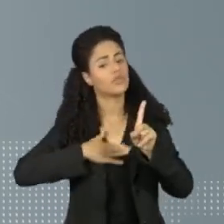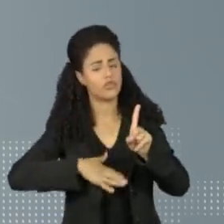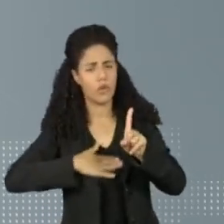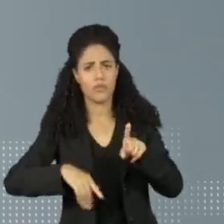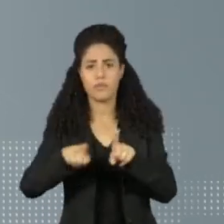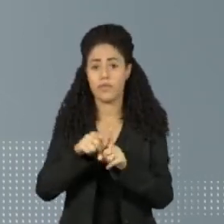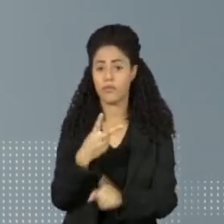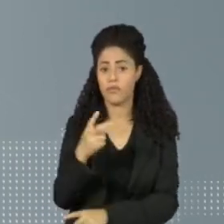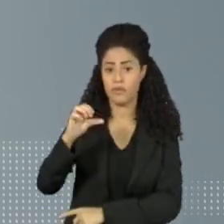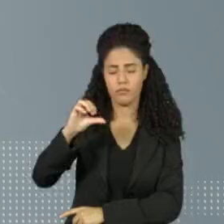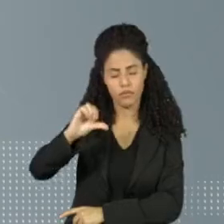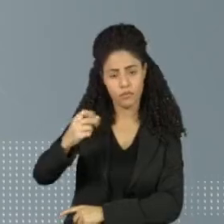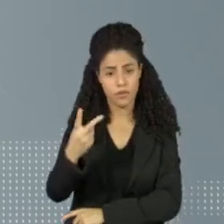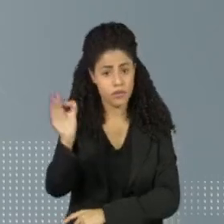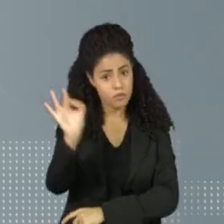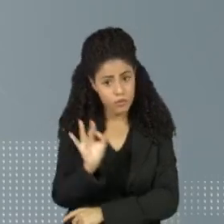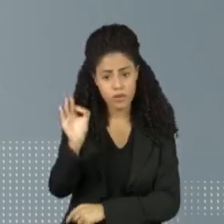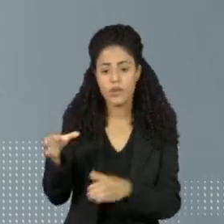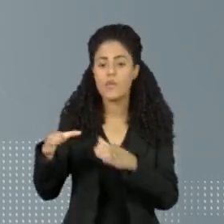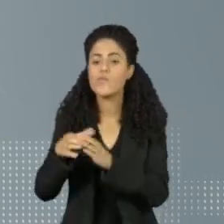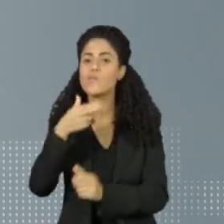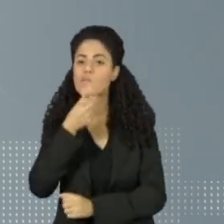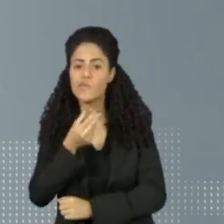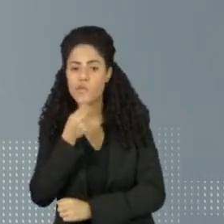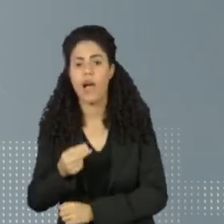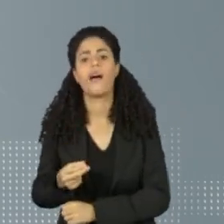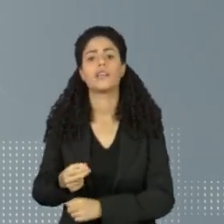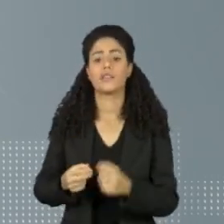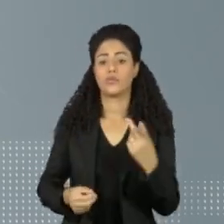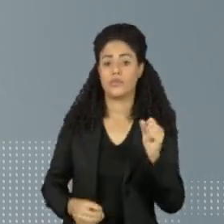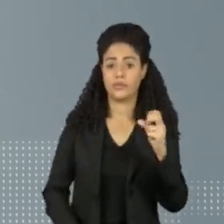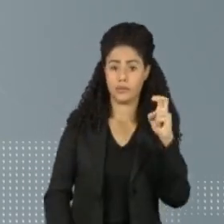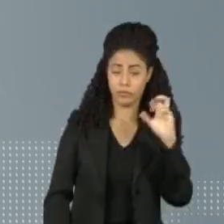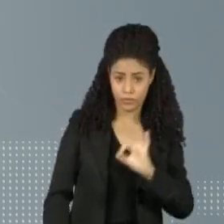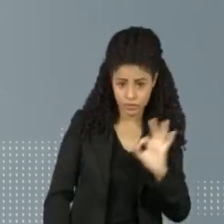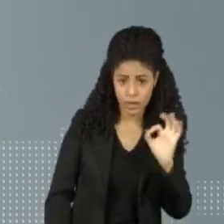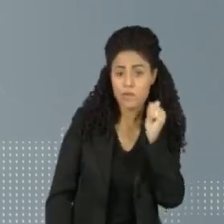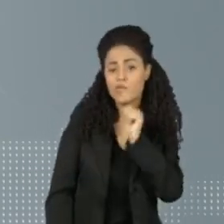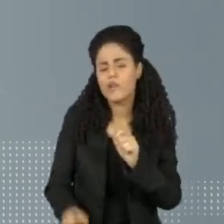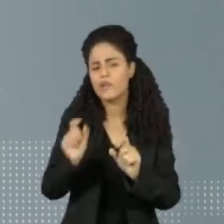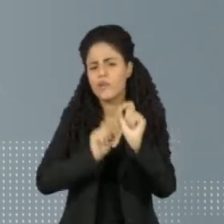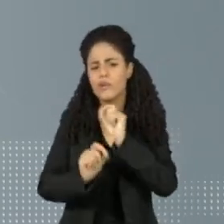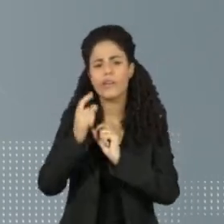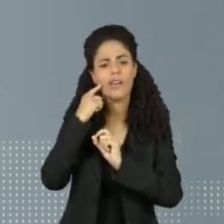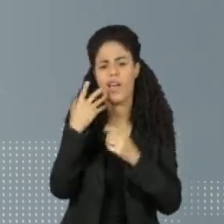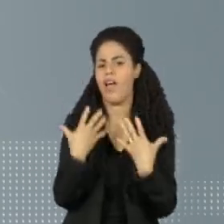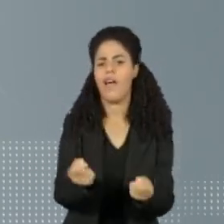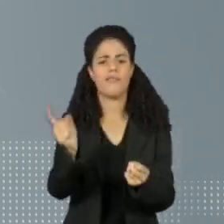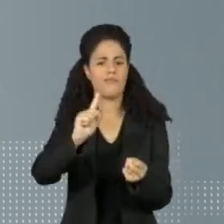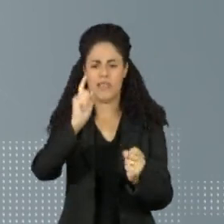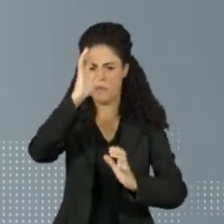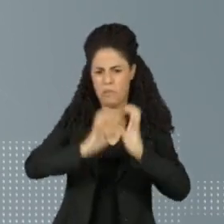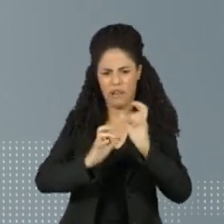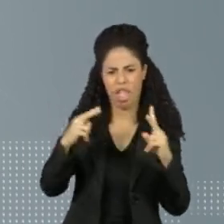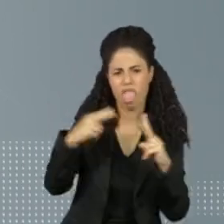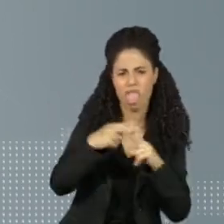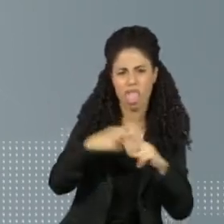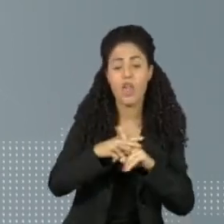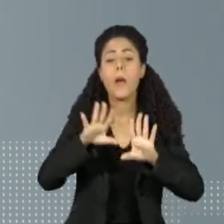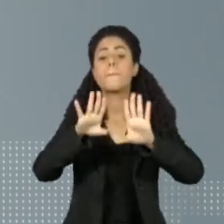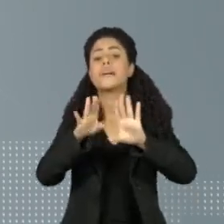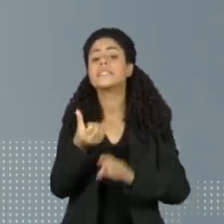92% dos homens e 85% das mulheres disseram que não vale a pena brigar. Só que